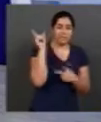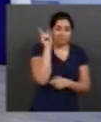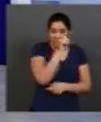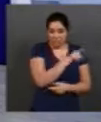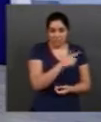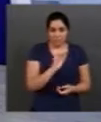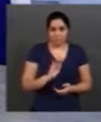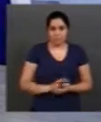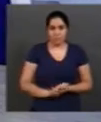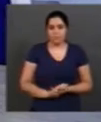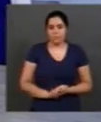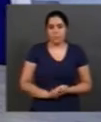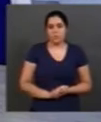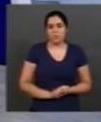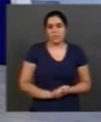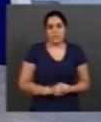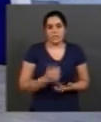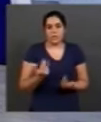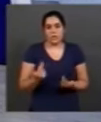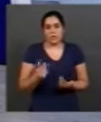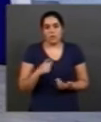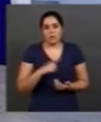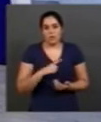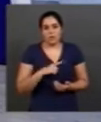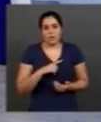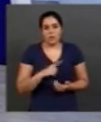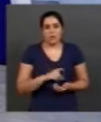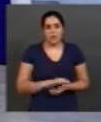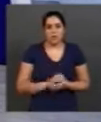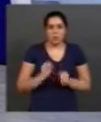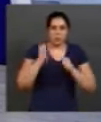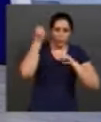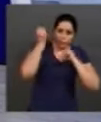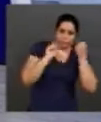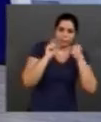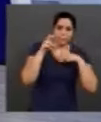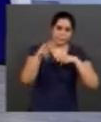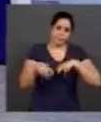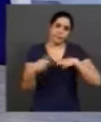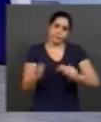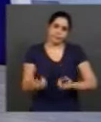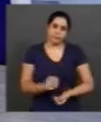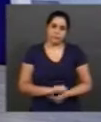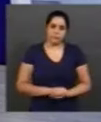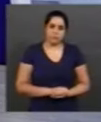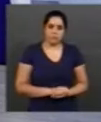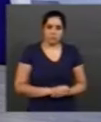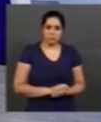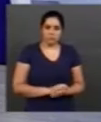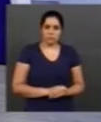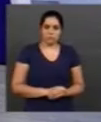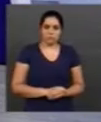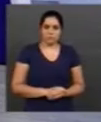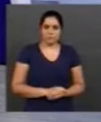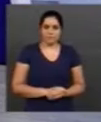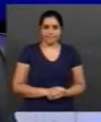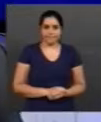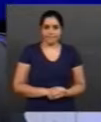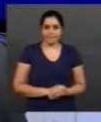temos no setor produtivo de grande escala, né? Da agricultura e da indústria. Beleza.